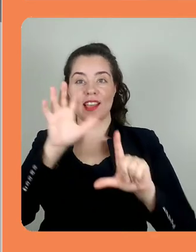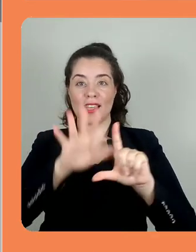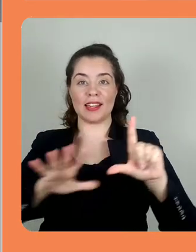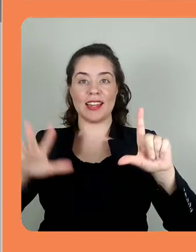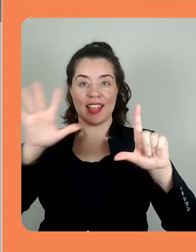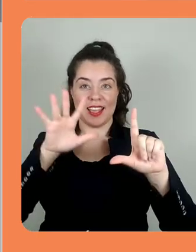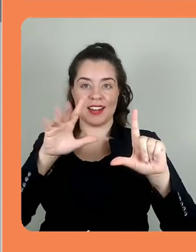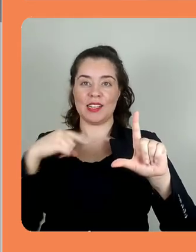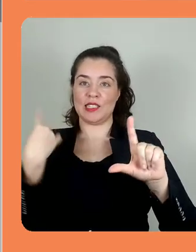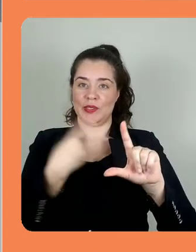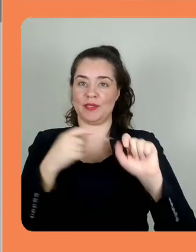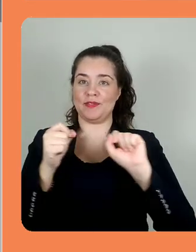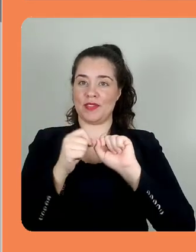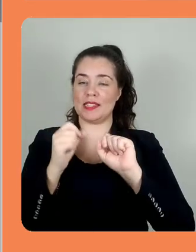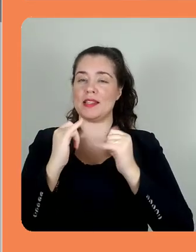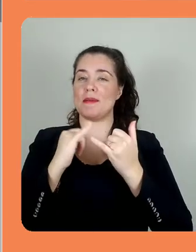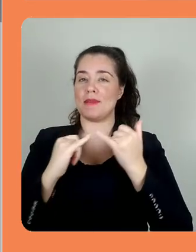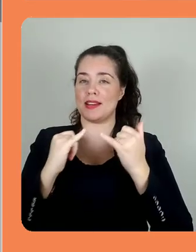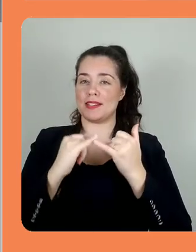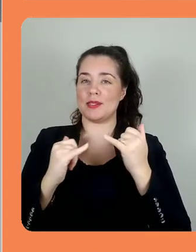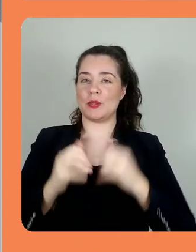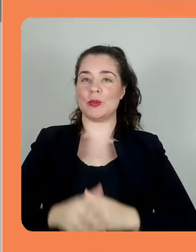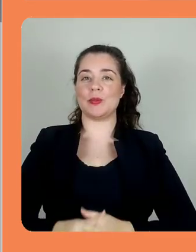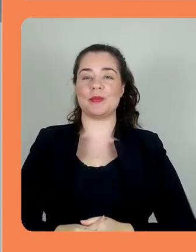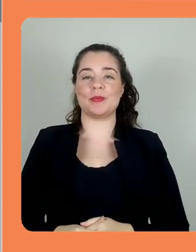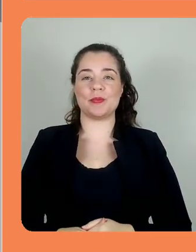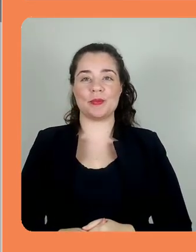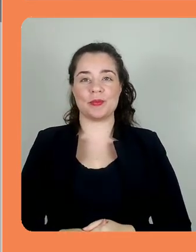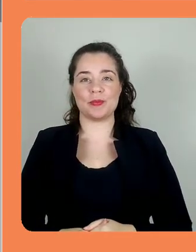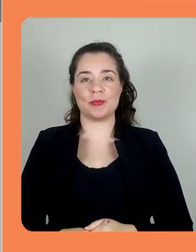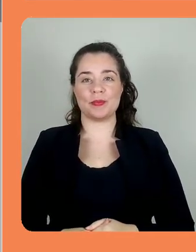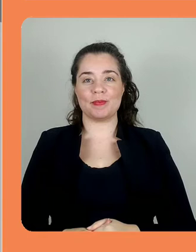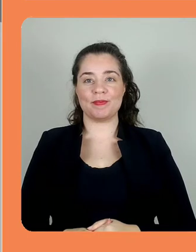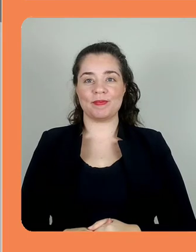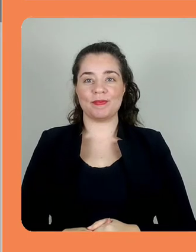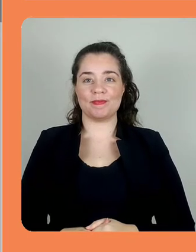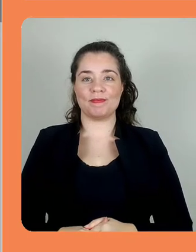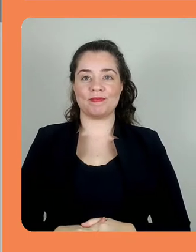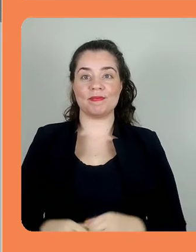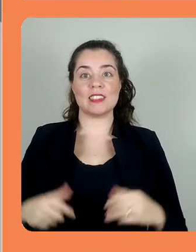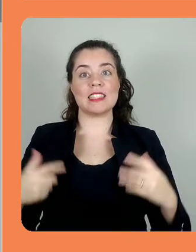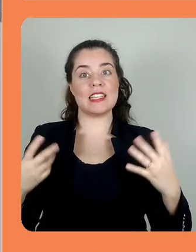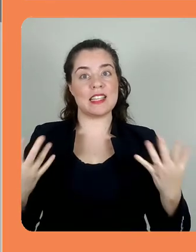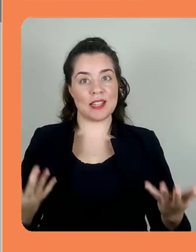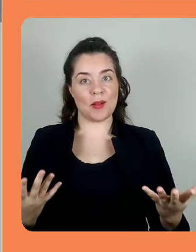parecido com esse que nós vemos aqui nesse curso de Moodle básico.